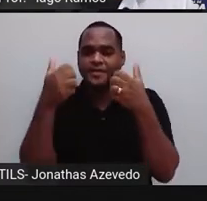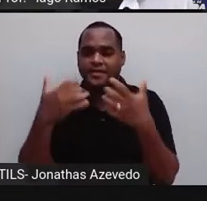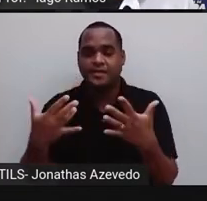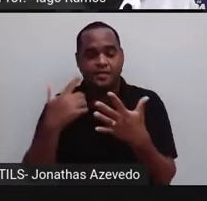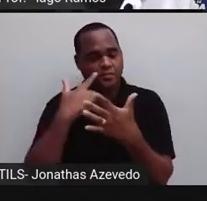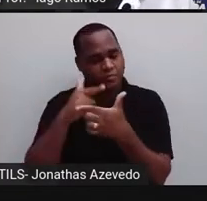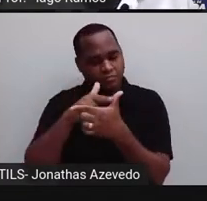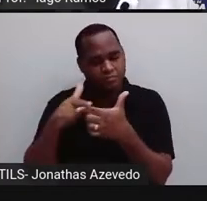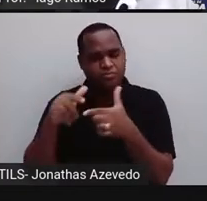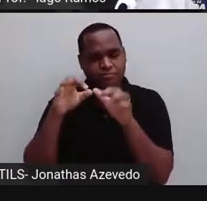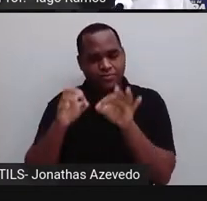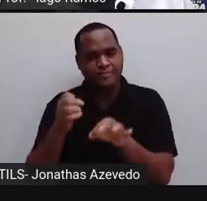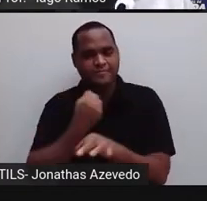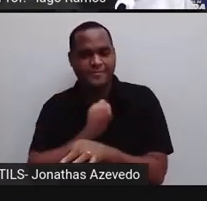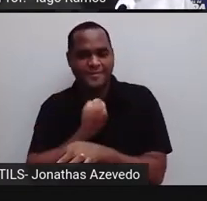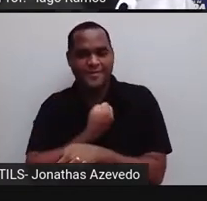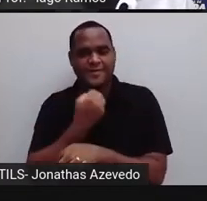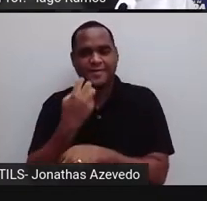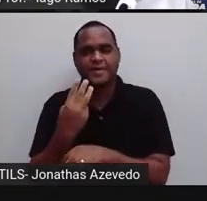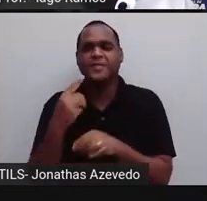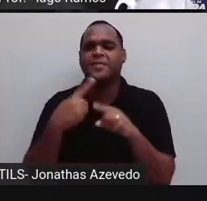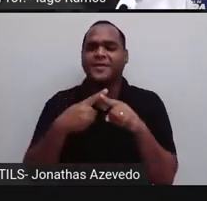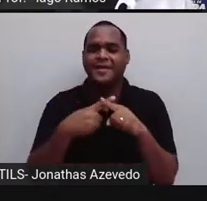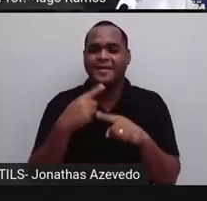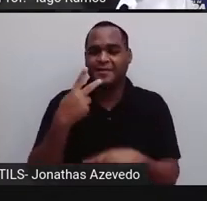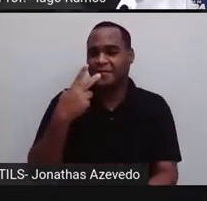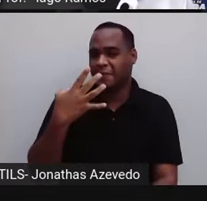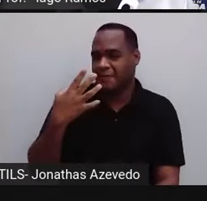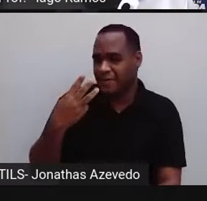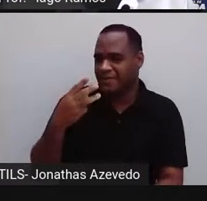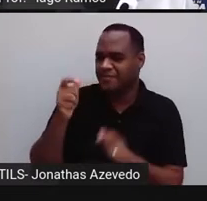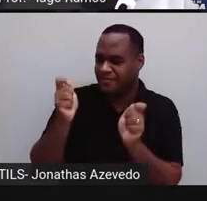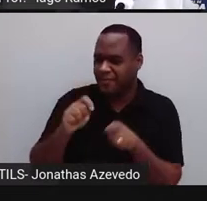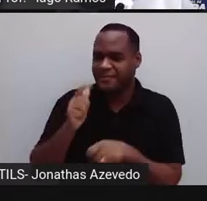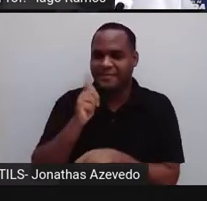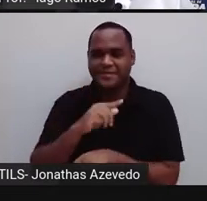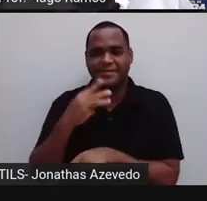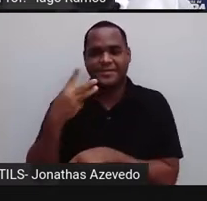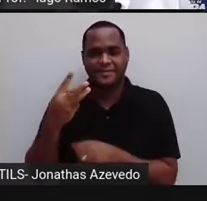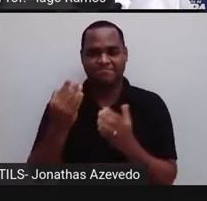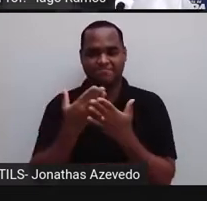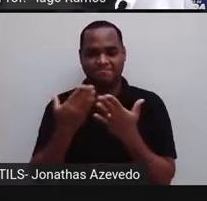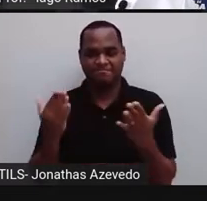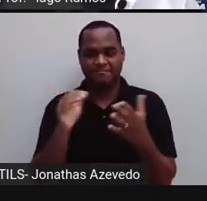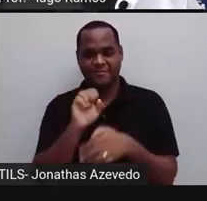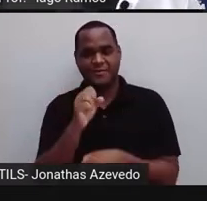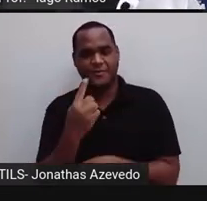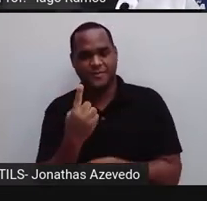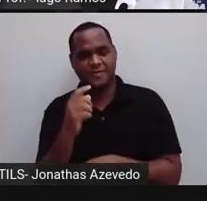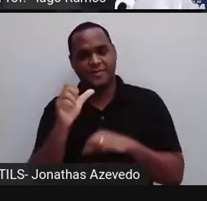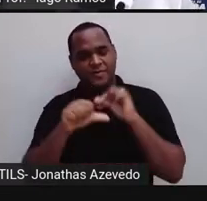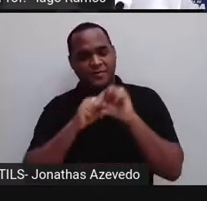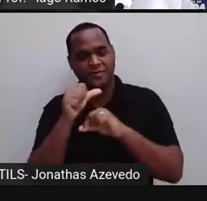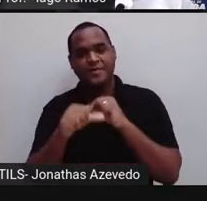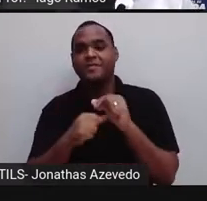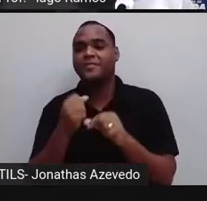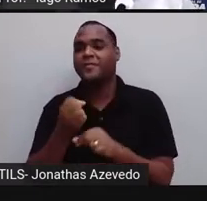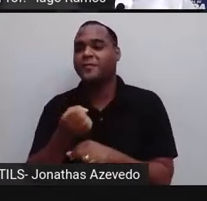3, porque 243 dá para dividir por 3. Quando eu fizer essa continha, vai dar 81.